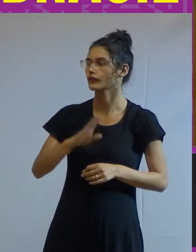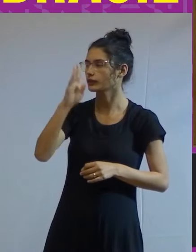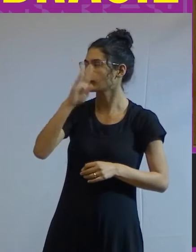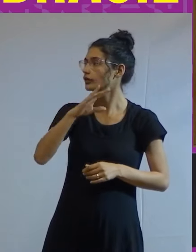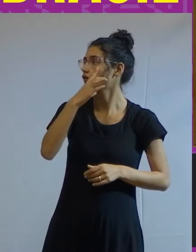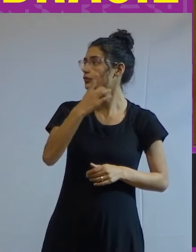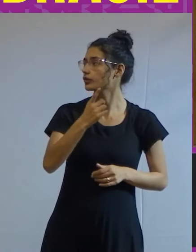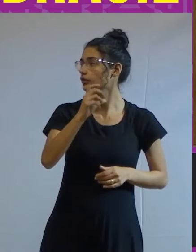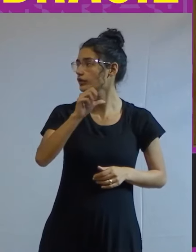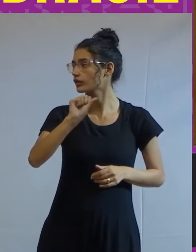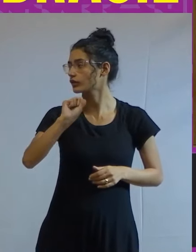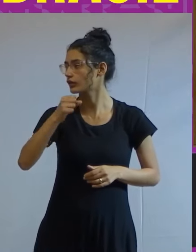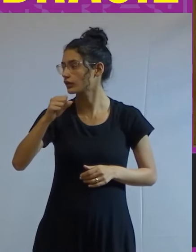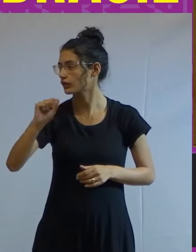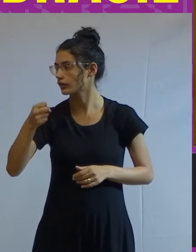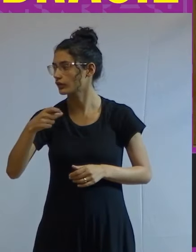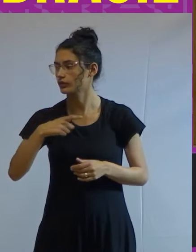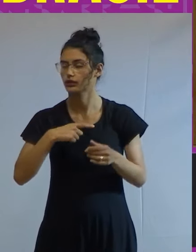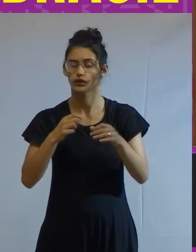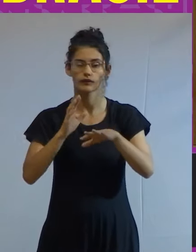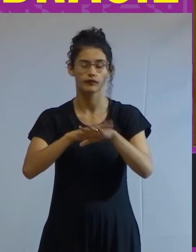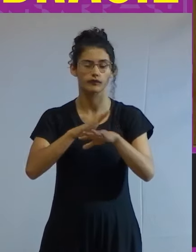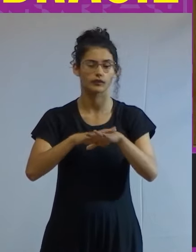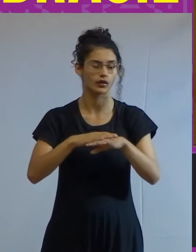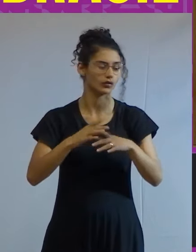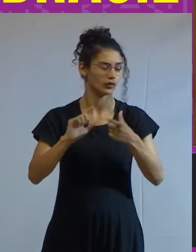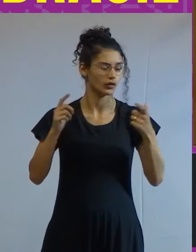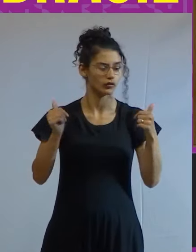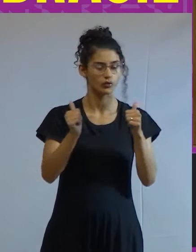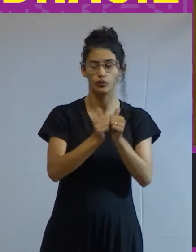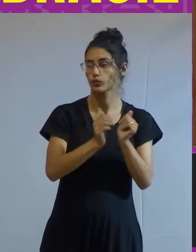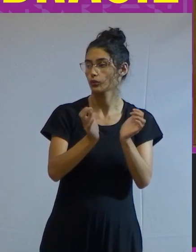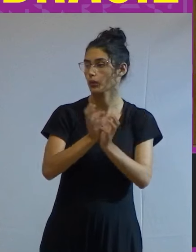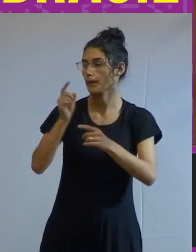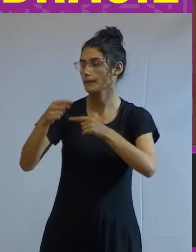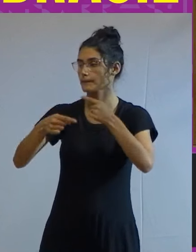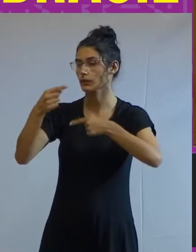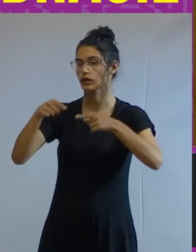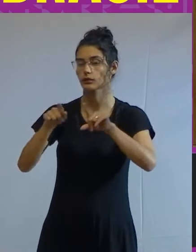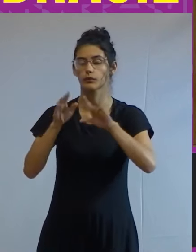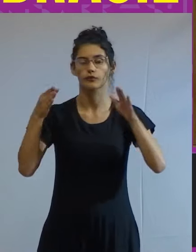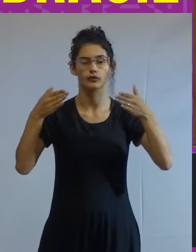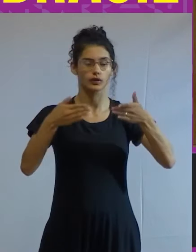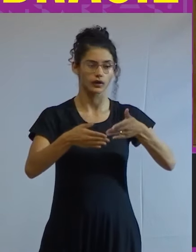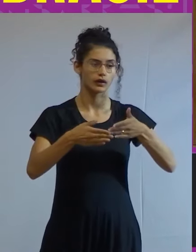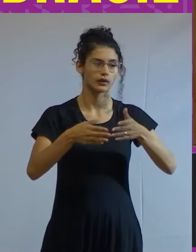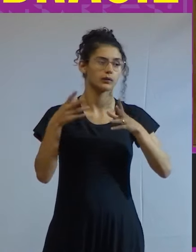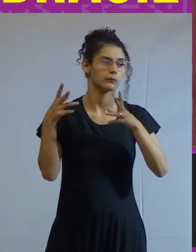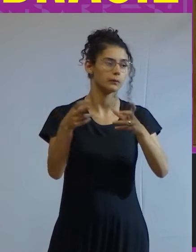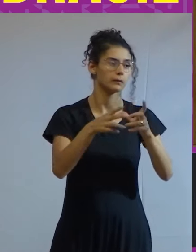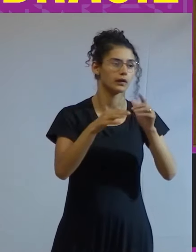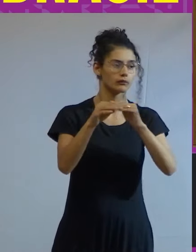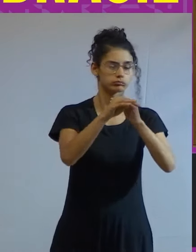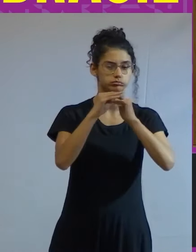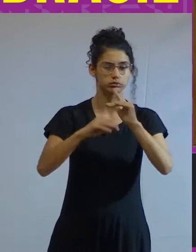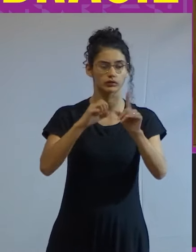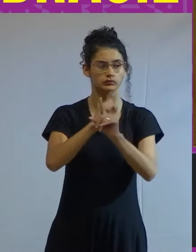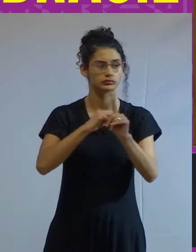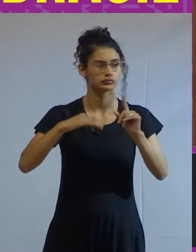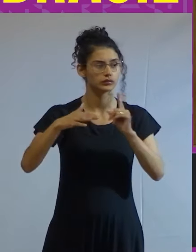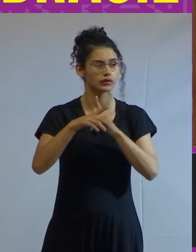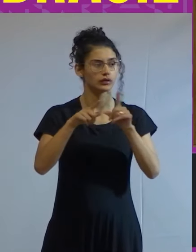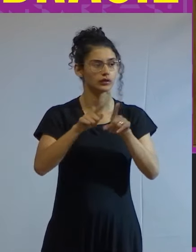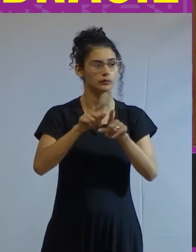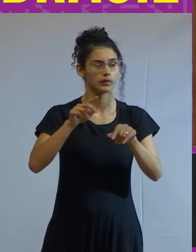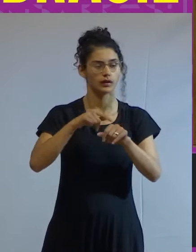1988 tem construído um grande conjunto de políticas voltadas para mitigar as desigualdades sociais no